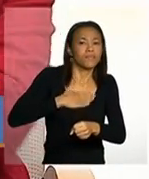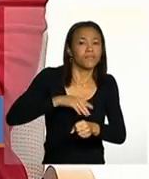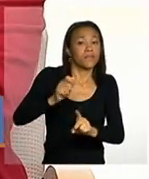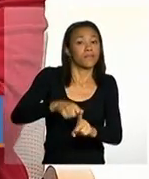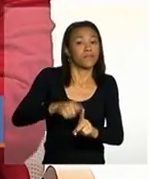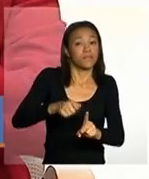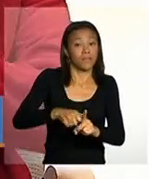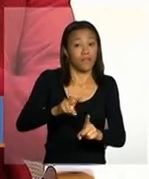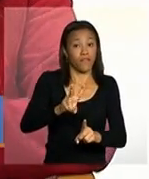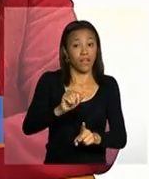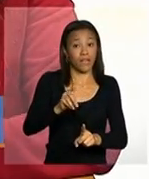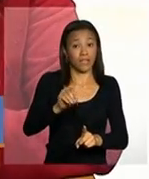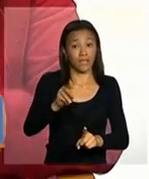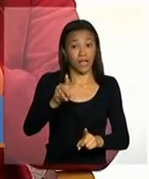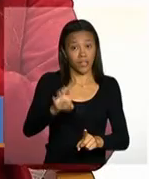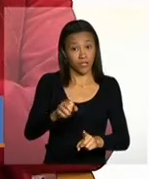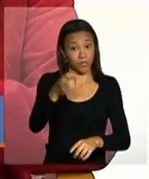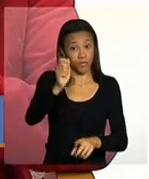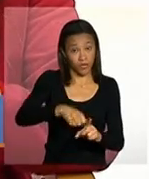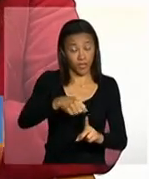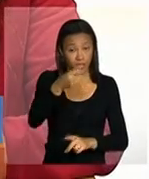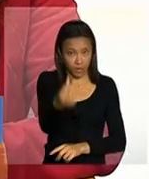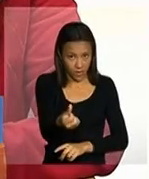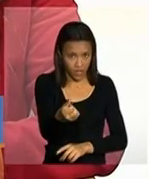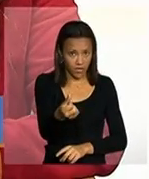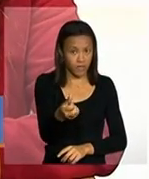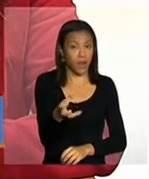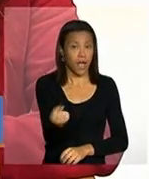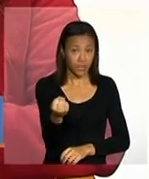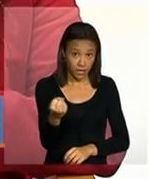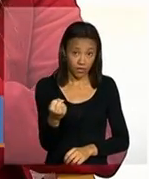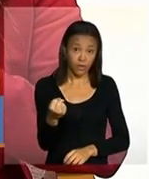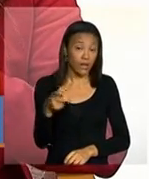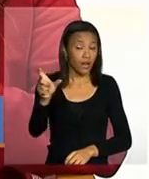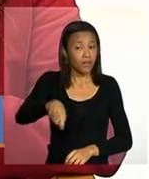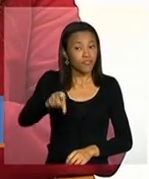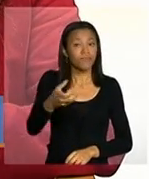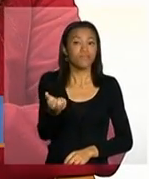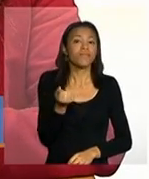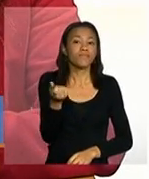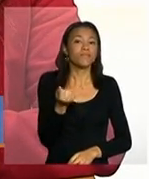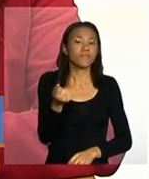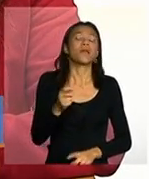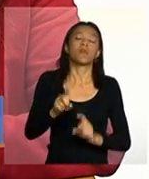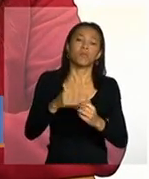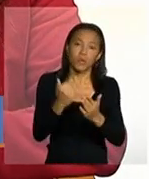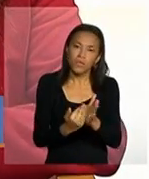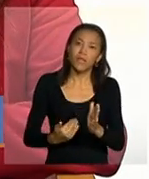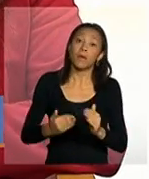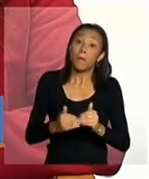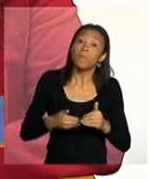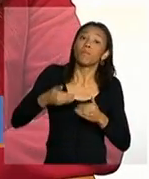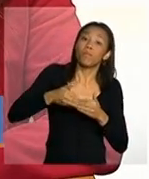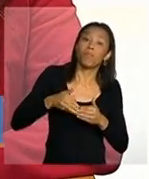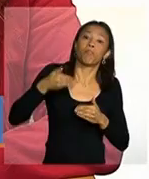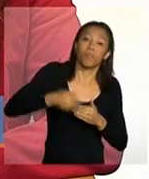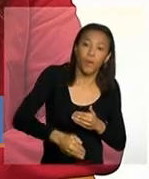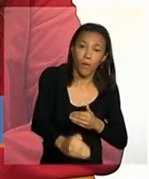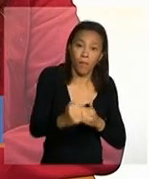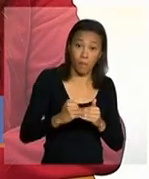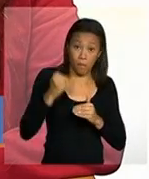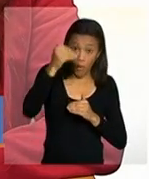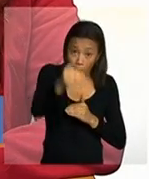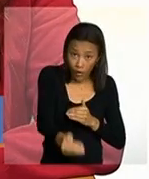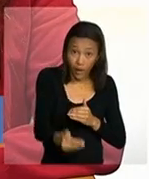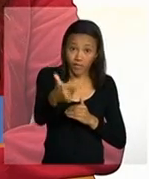meses que o técnico vai decidir para assegurar a renda da família e ela pode ser prorrogada por igual período e também conforme a avaliação